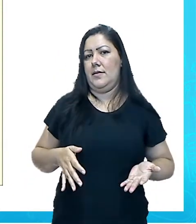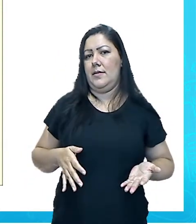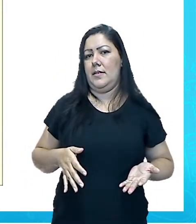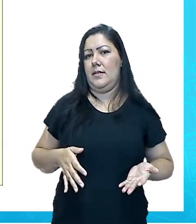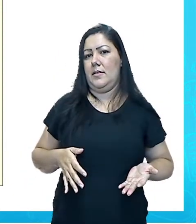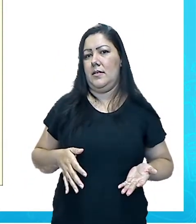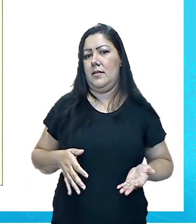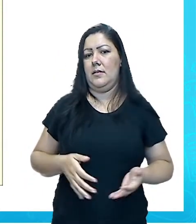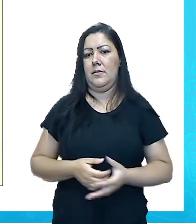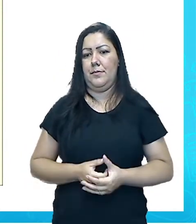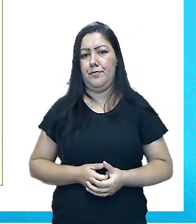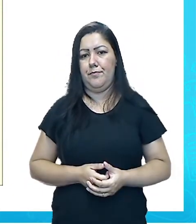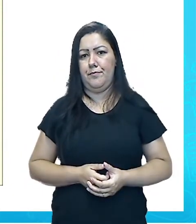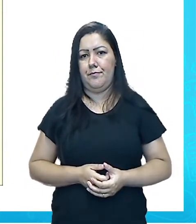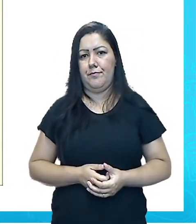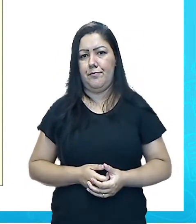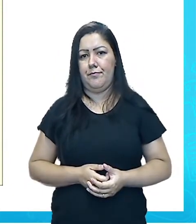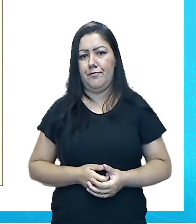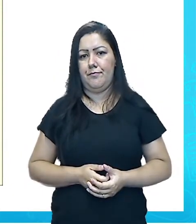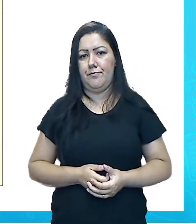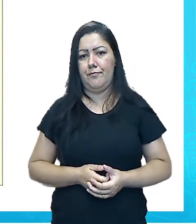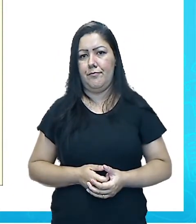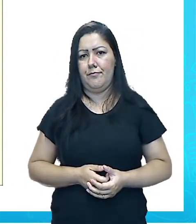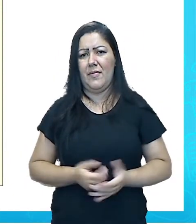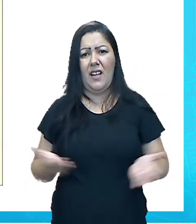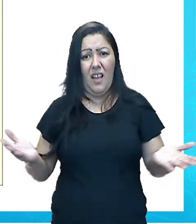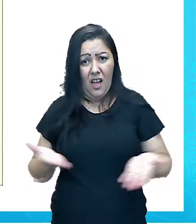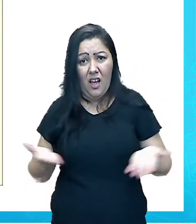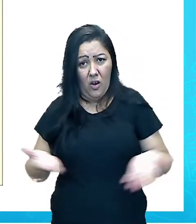aí? É só agora?